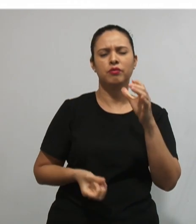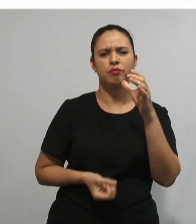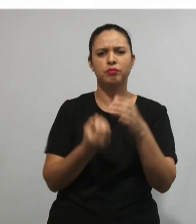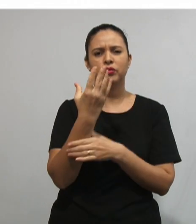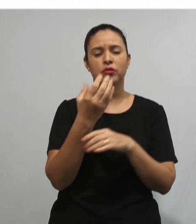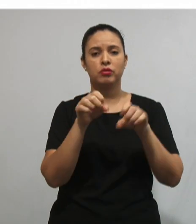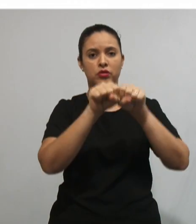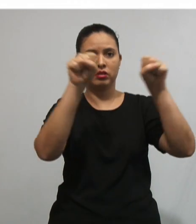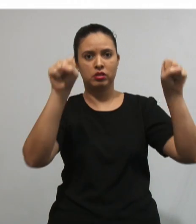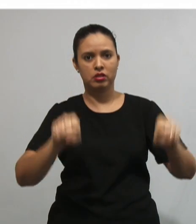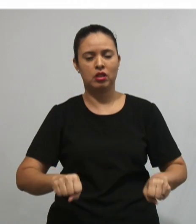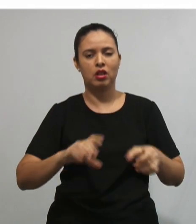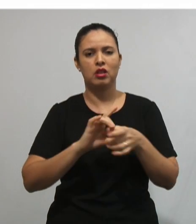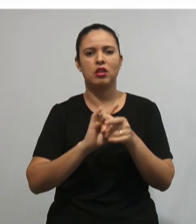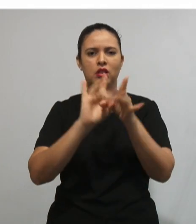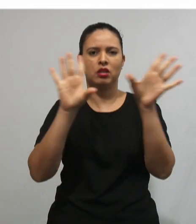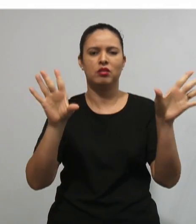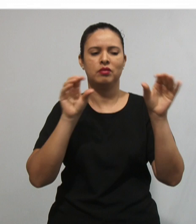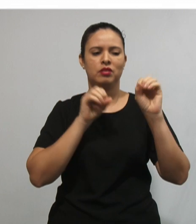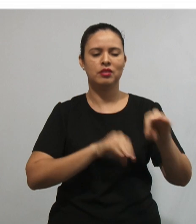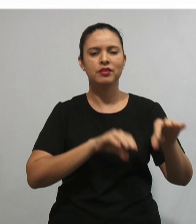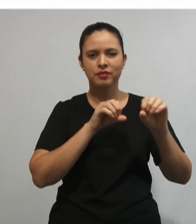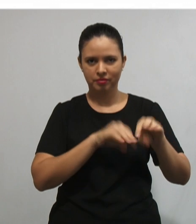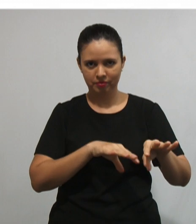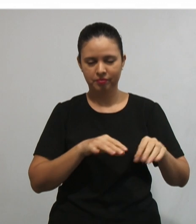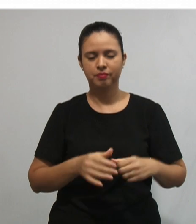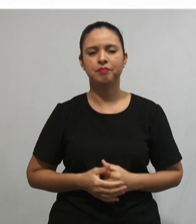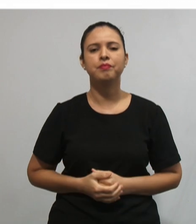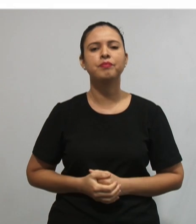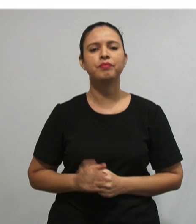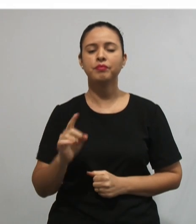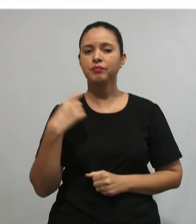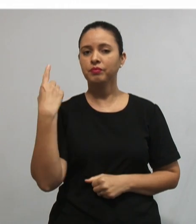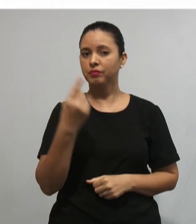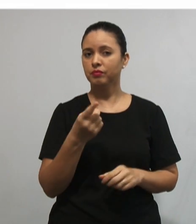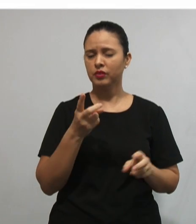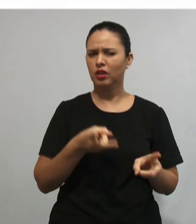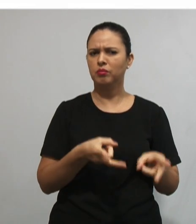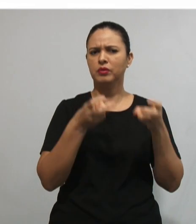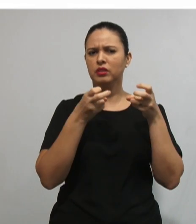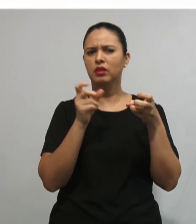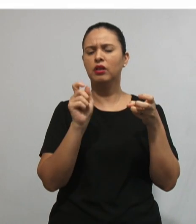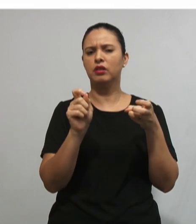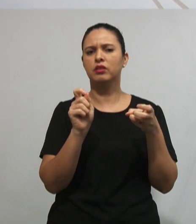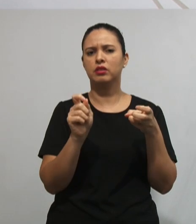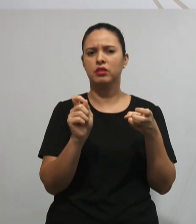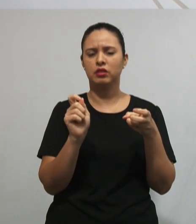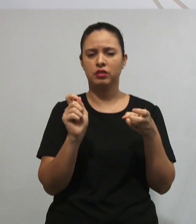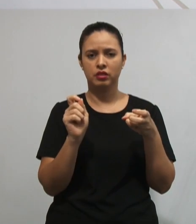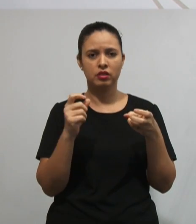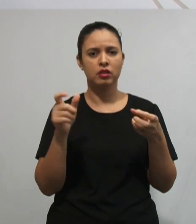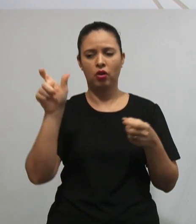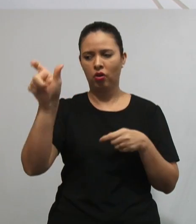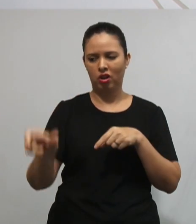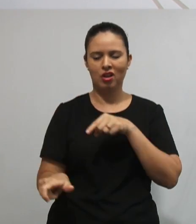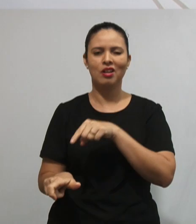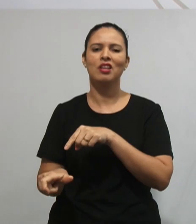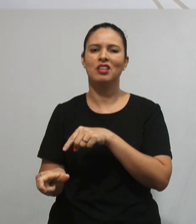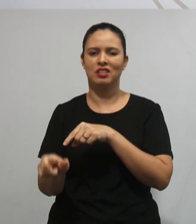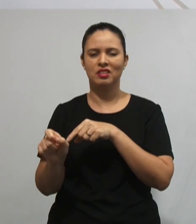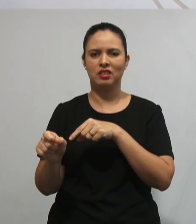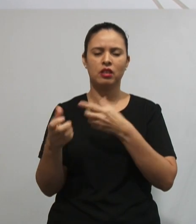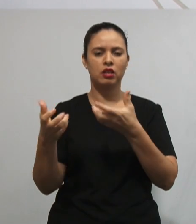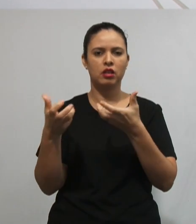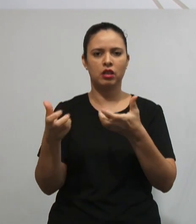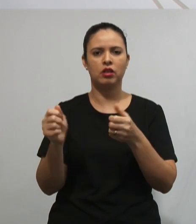democrático de educação. Então, a gente já percebe aqui que quando o Frenet deseja criar um